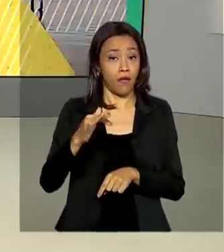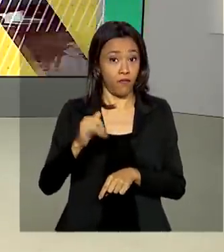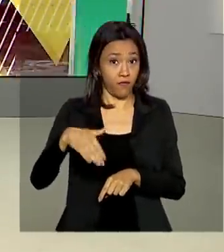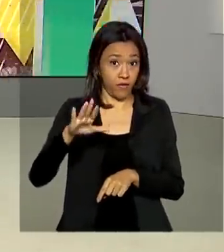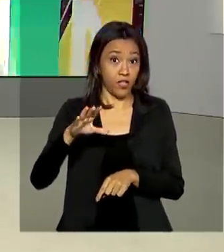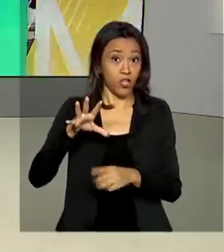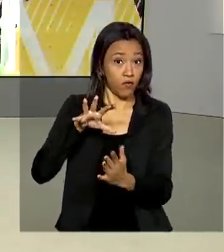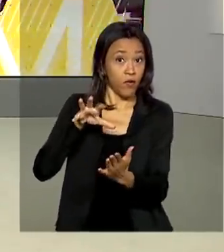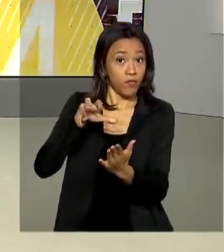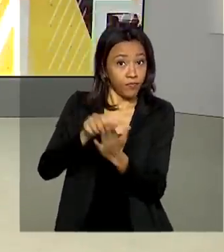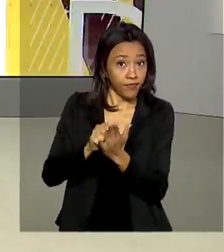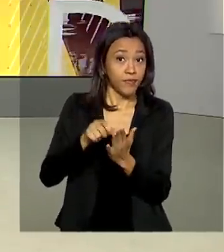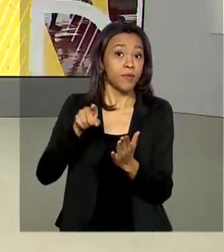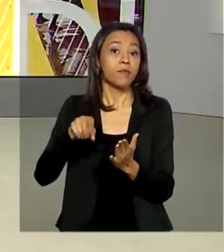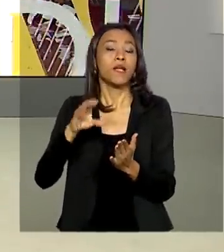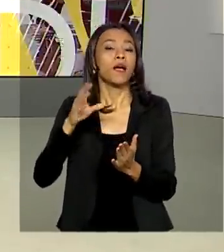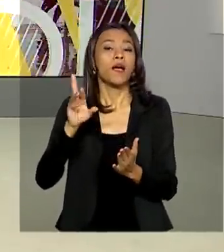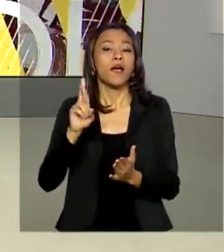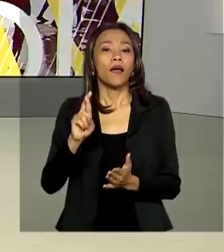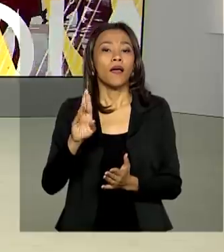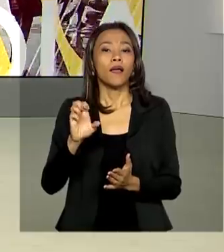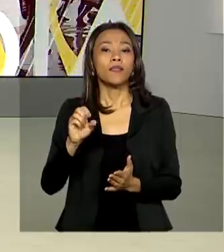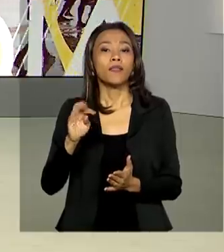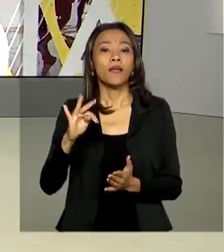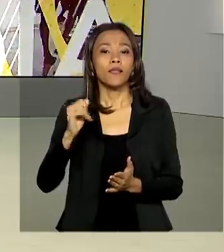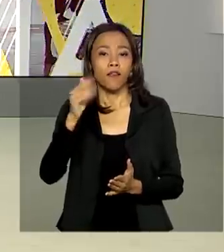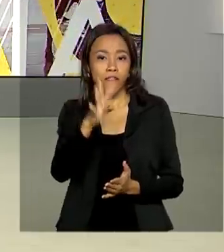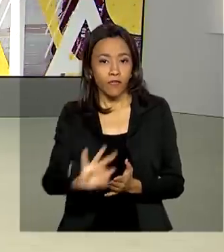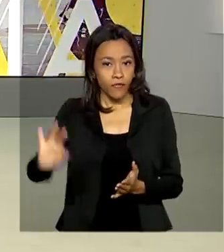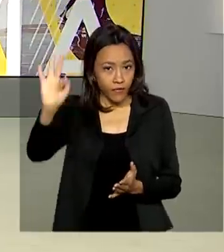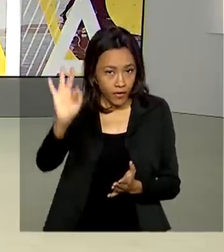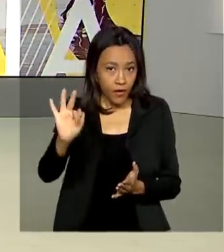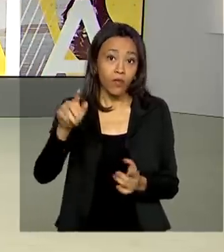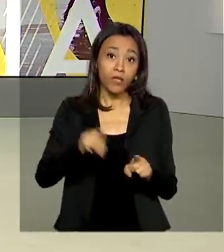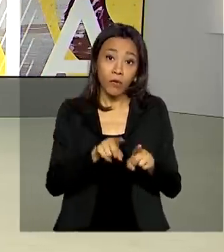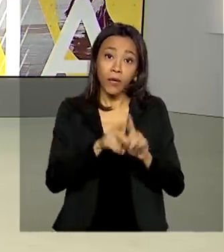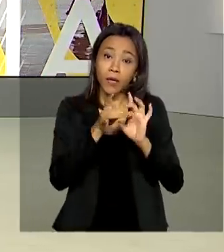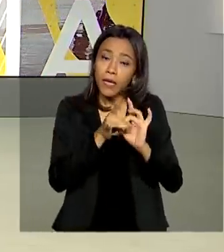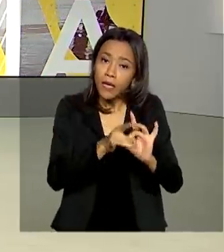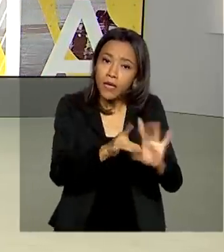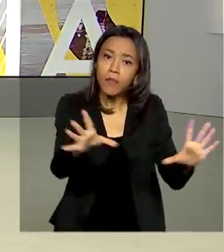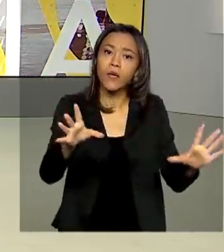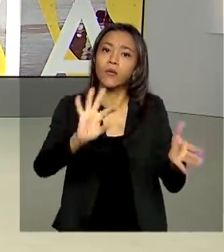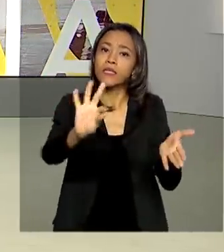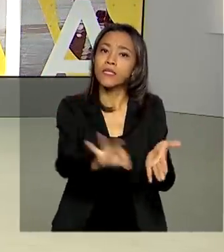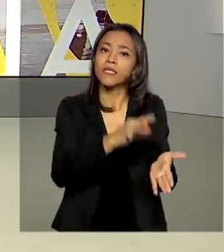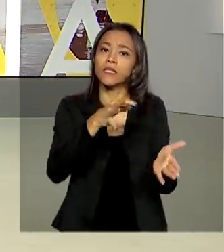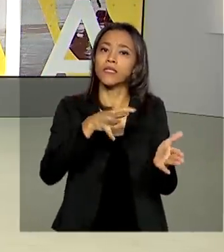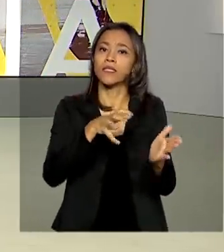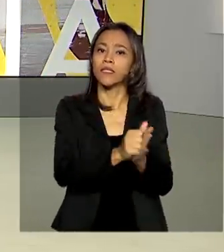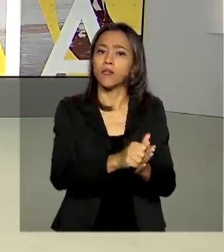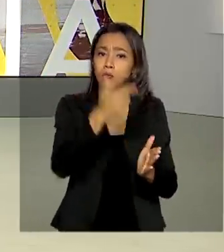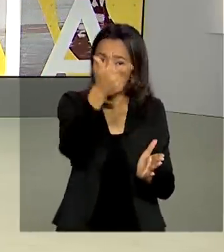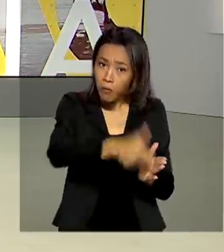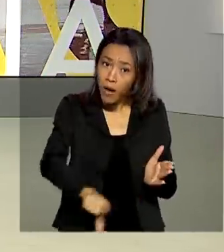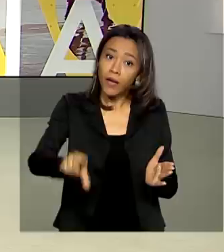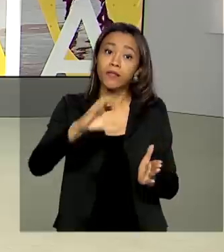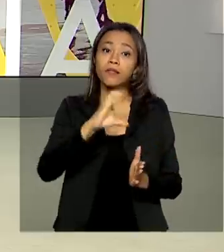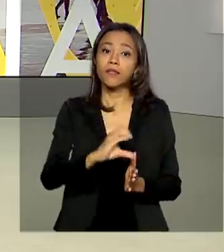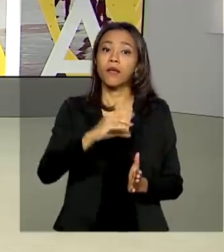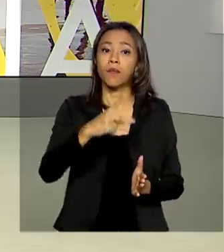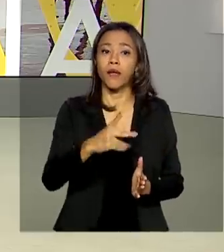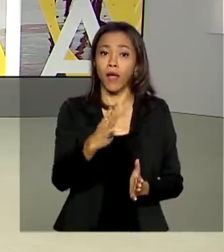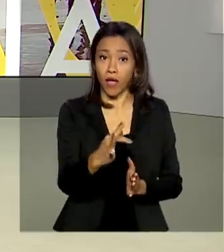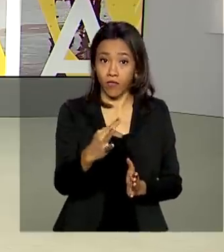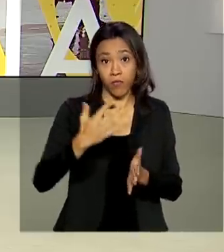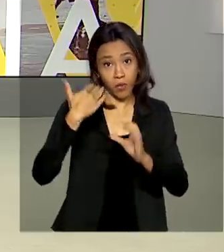Federal. E para dar mais agilidade, a Receita liberou ainda a inscrição de novos CPFs por e-mail. Vamos ver agora